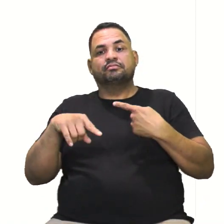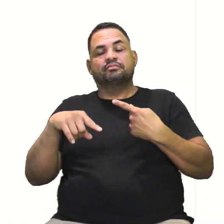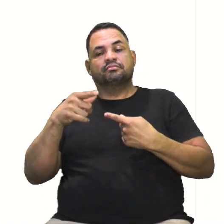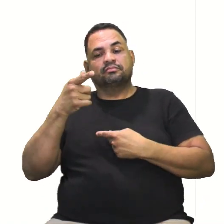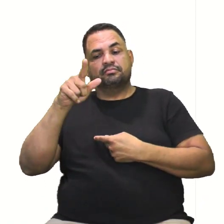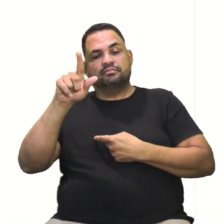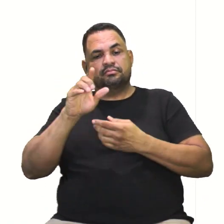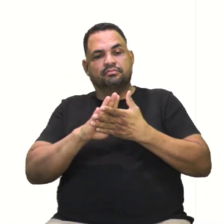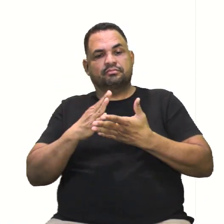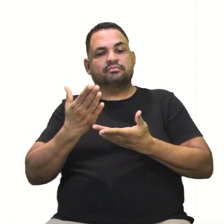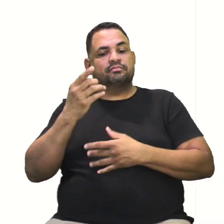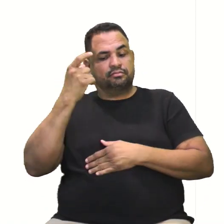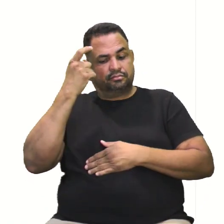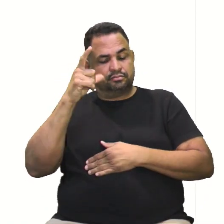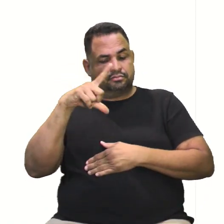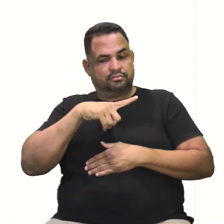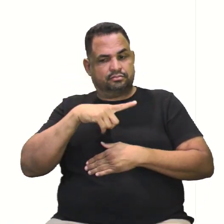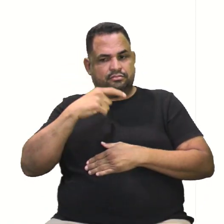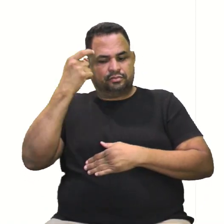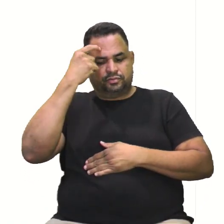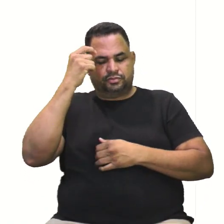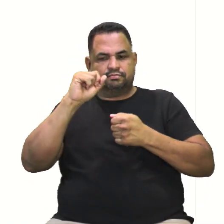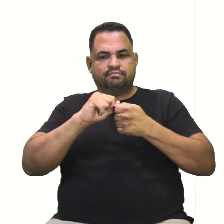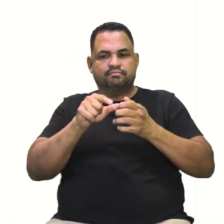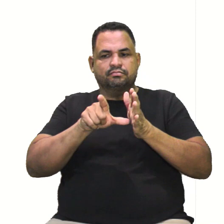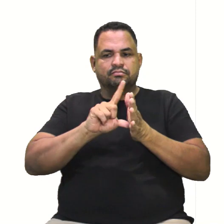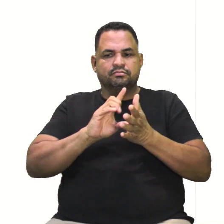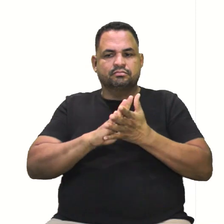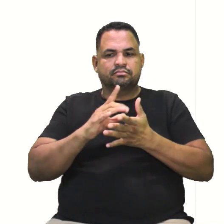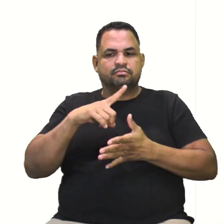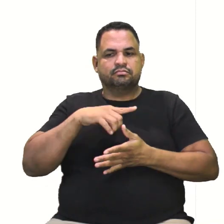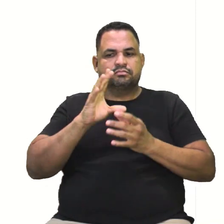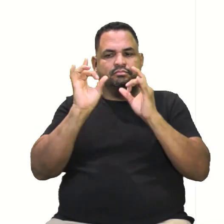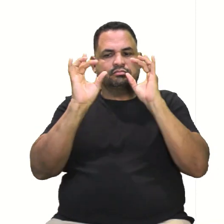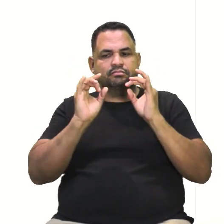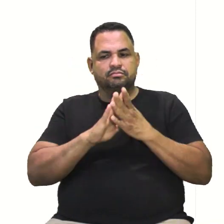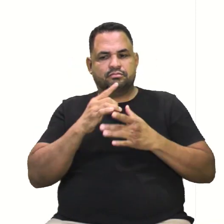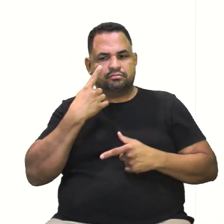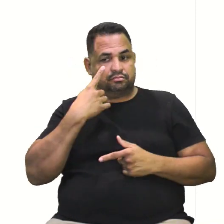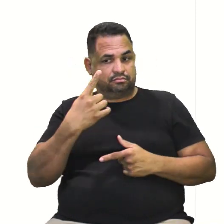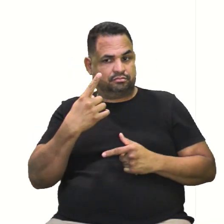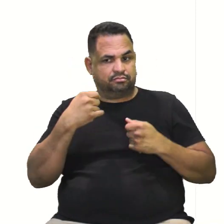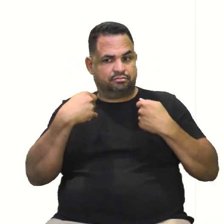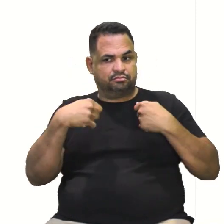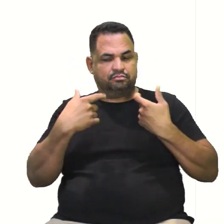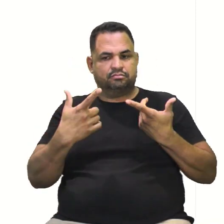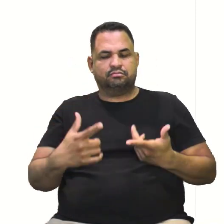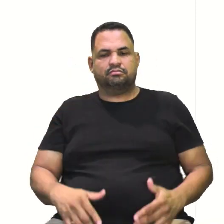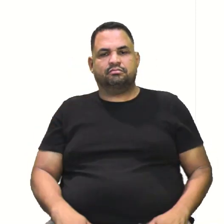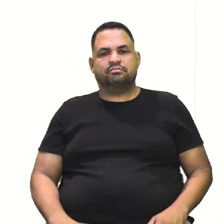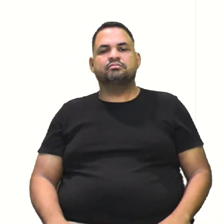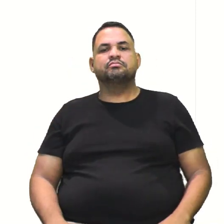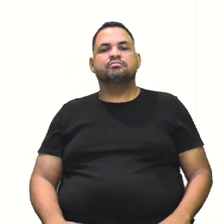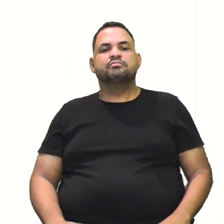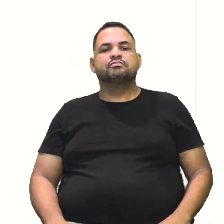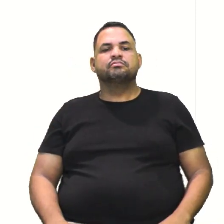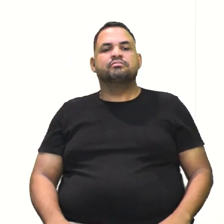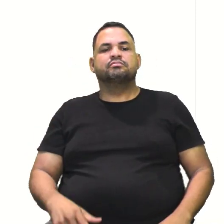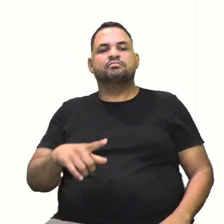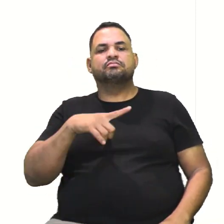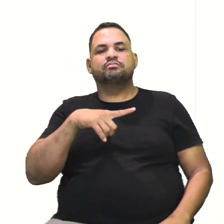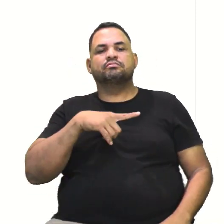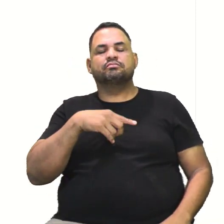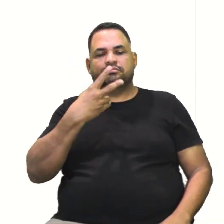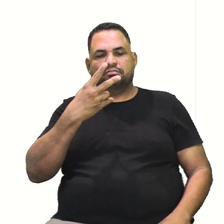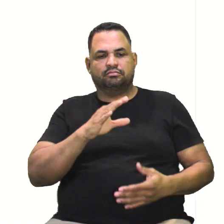tendo consciência do que ele fez anteriormente. E já tem alguns detalhes a serem observados. E aí, ele deu o valor dos vértices, né? Olha aqui, o